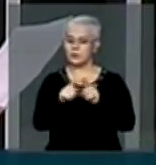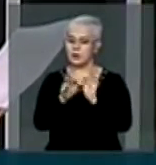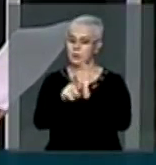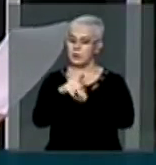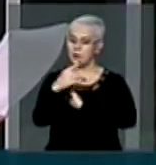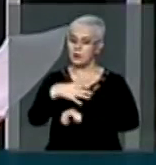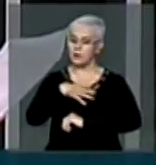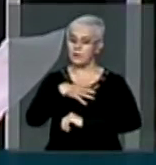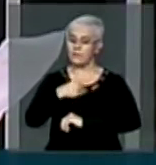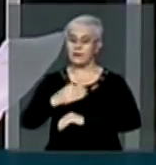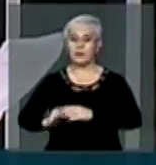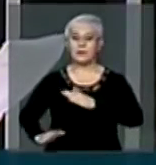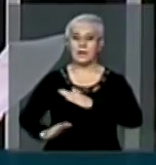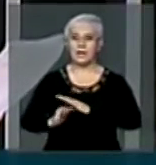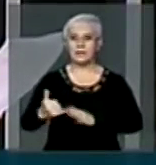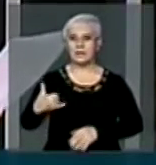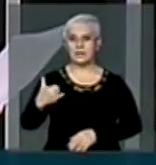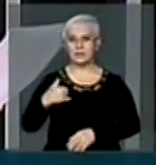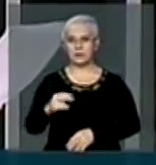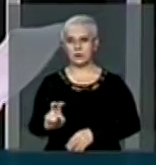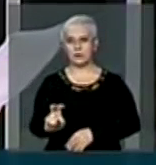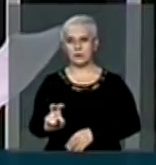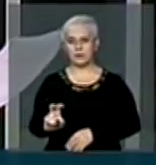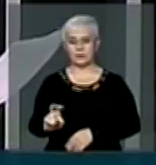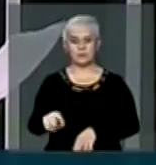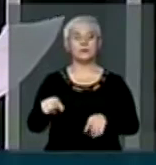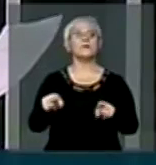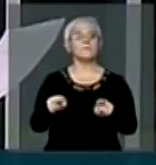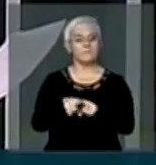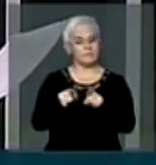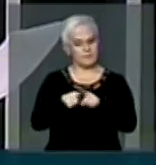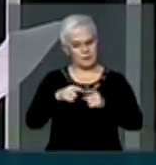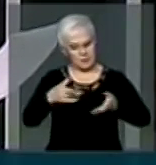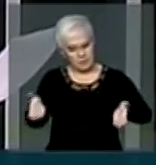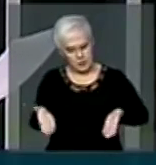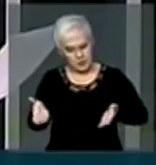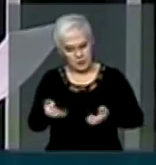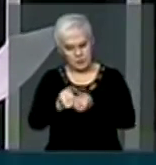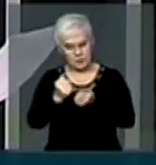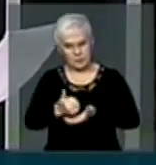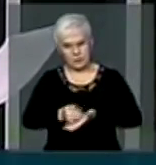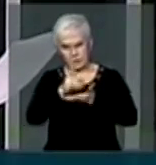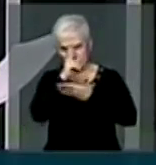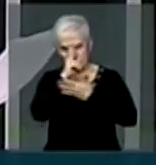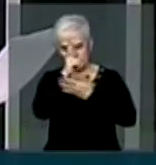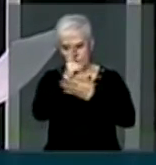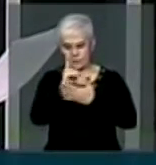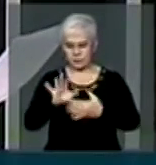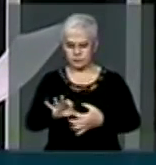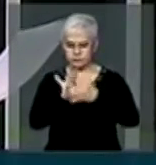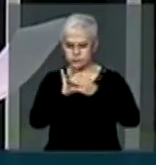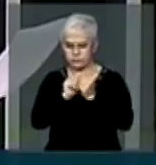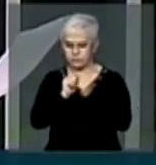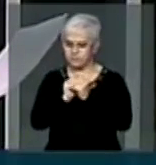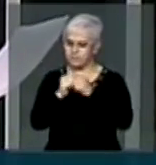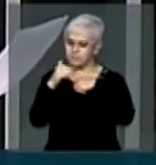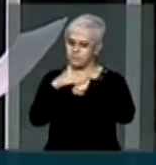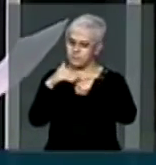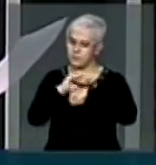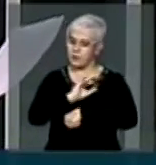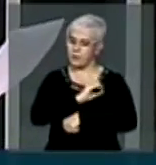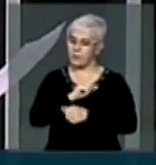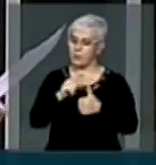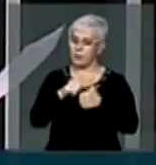filhos até os 5 anos de idade, além de estimular o fortalecimento de vínculos afetivos entre mãe,